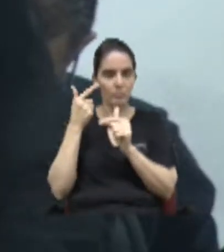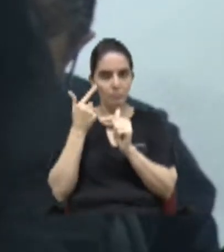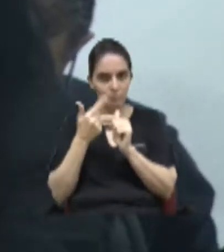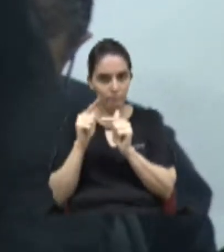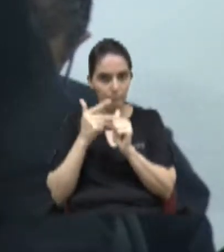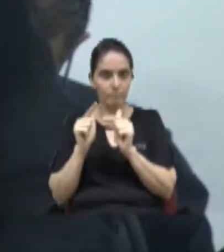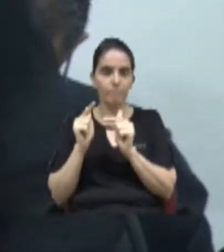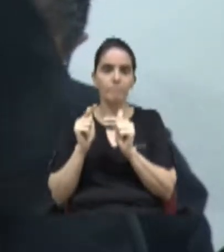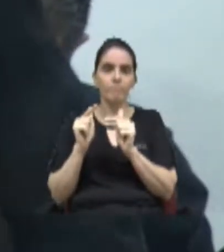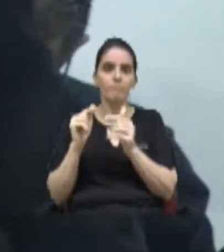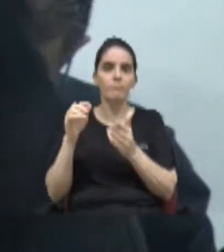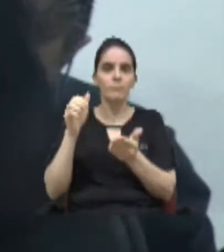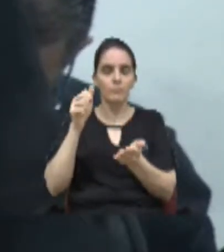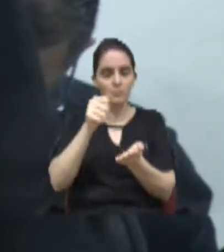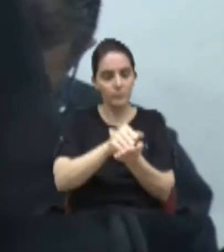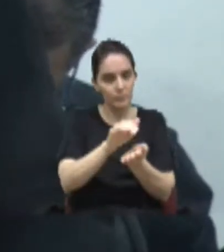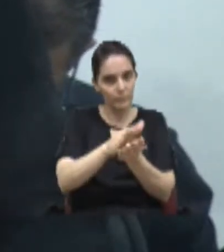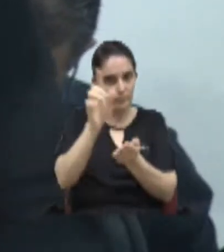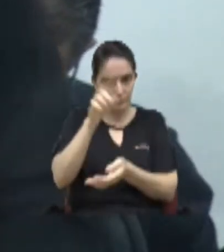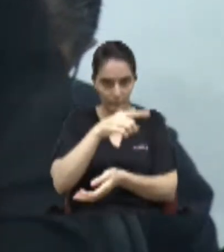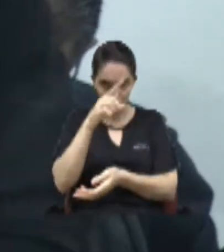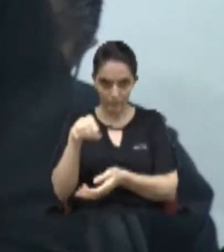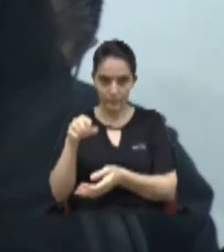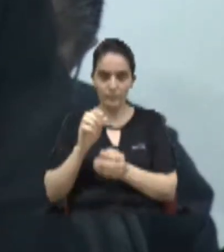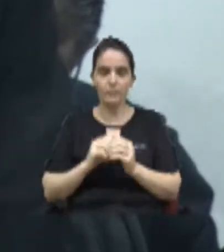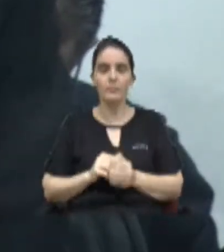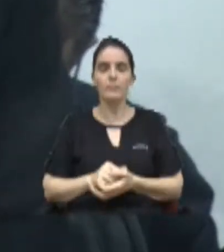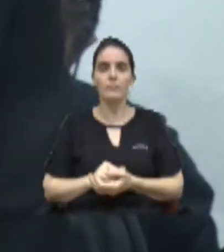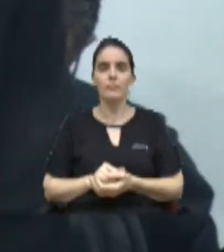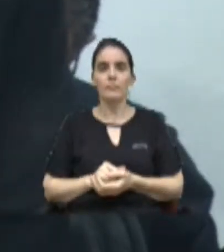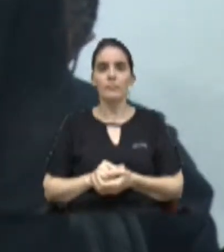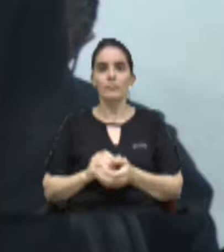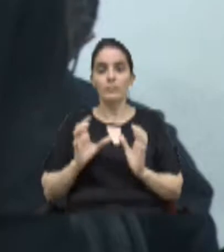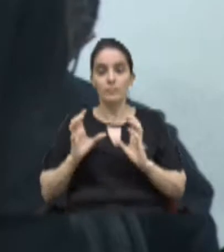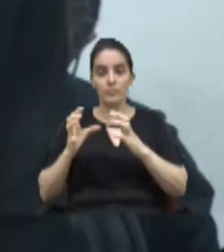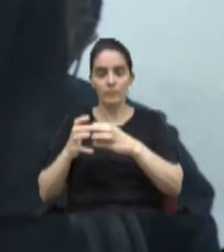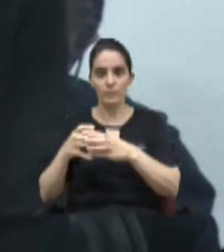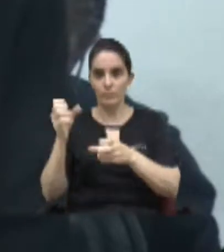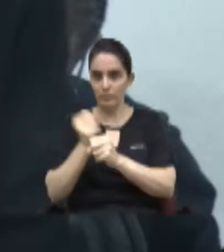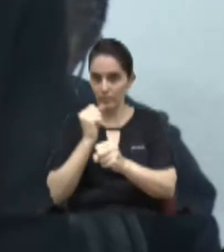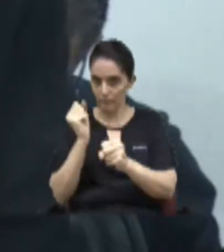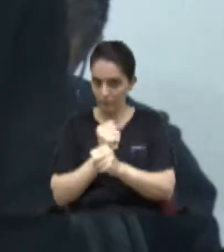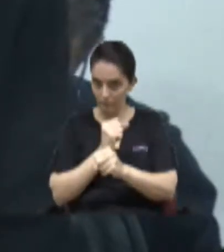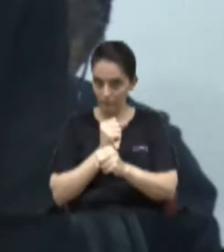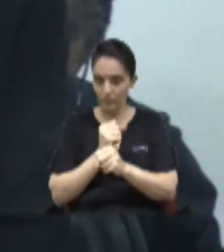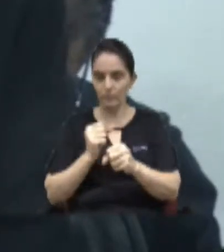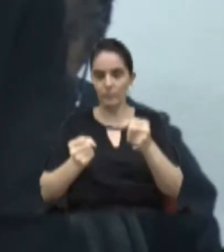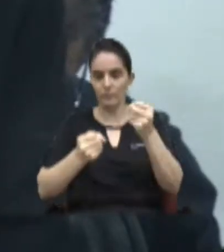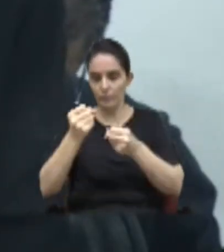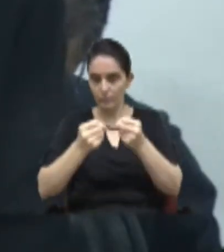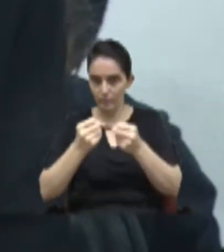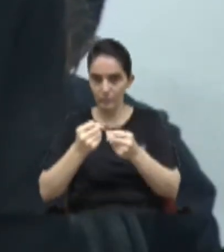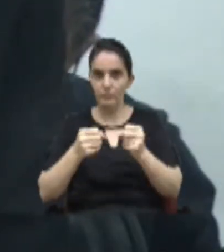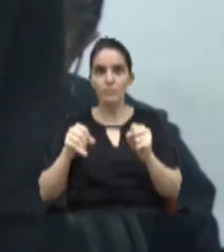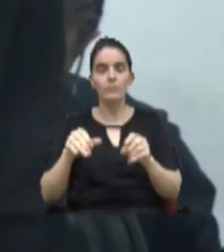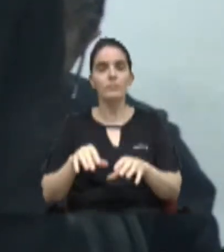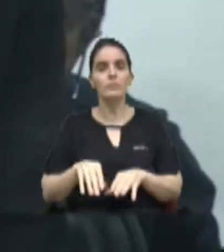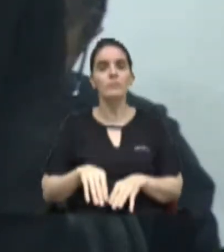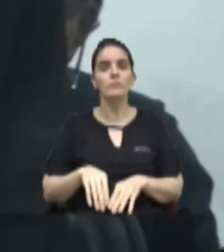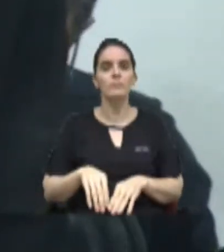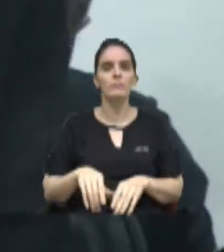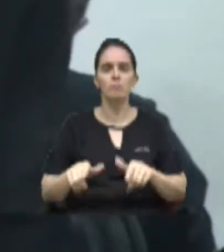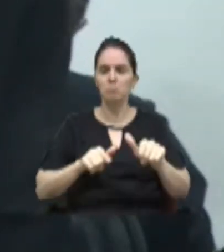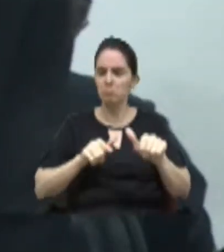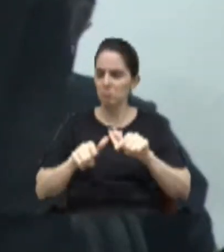cancelamento dessa multa. E a comissão de obras de transporte a qual também faço parte, que fez um